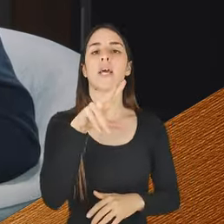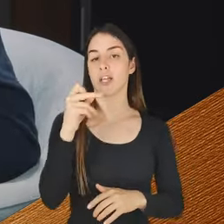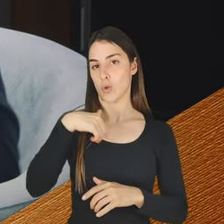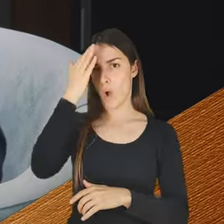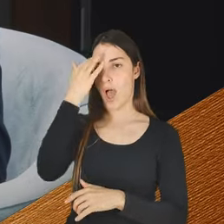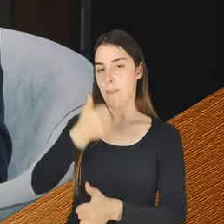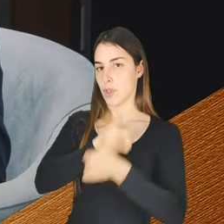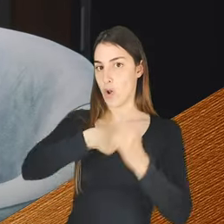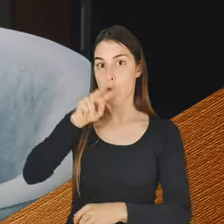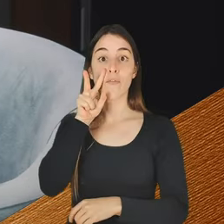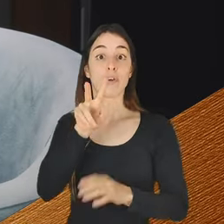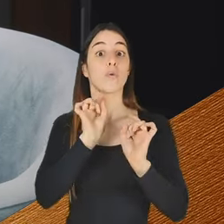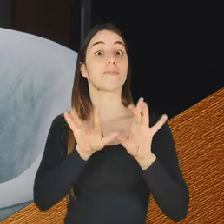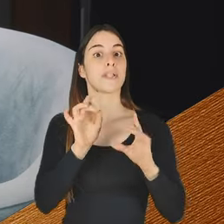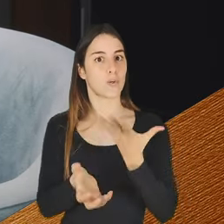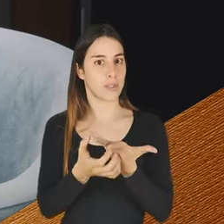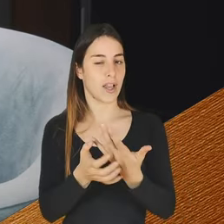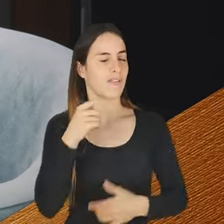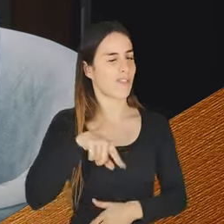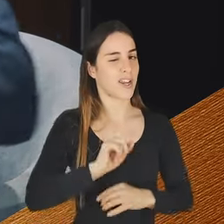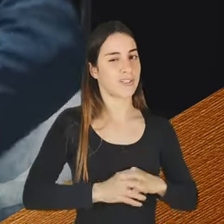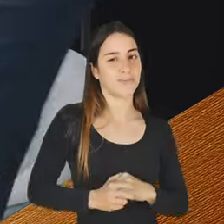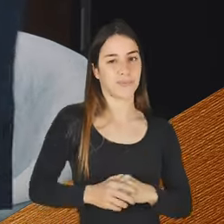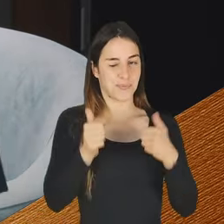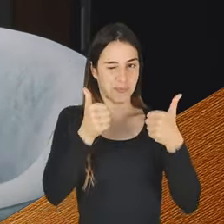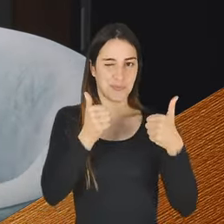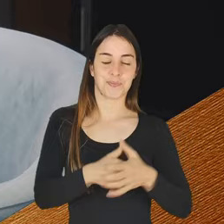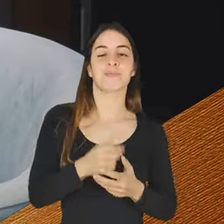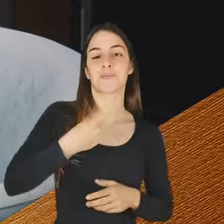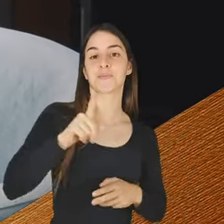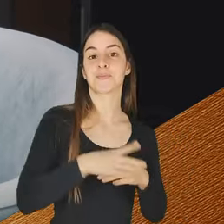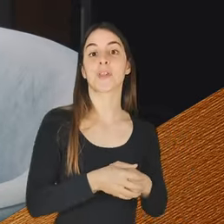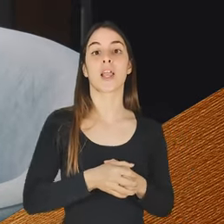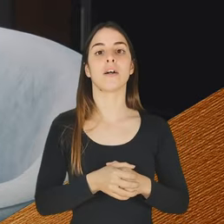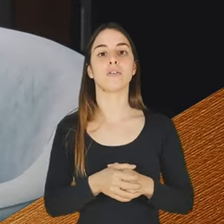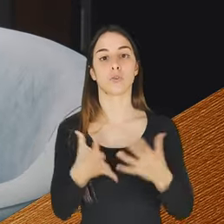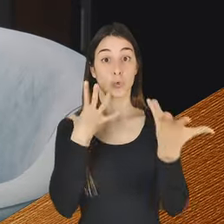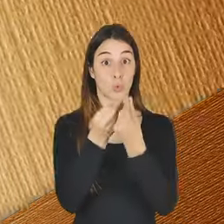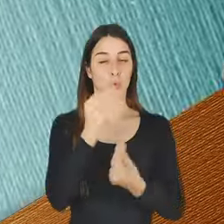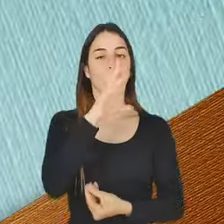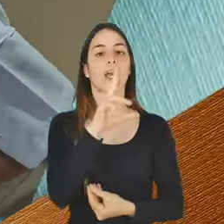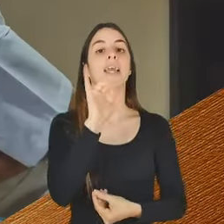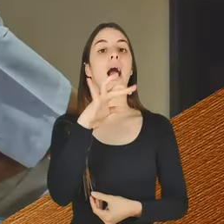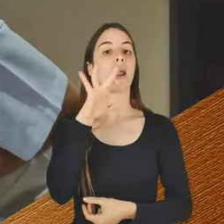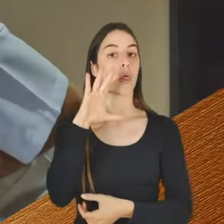ver o que é que se está a passar ali na nossa cozinha. O é que tu dizes? Vamos lá. Vamos lá, sim senhora. Agora lá ter com o nosso chefe Ricardo.